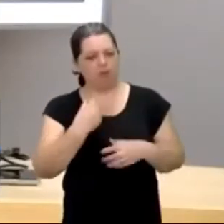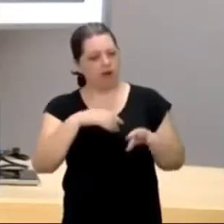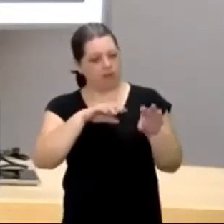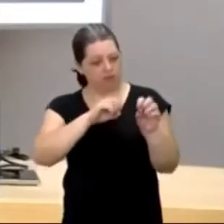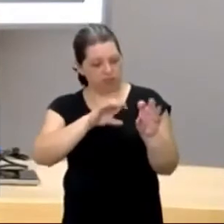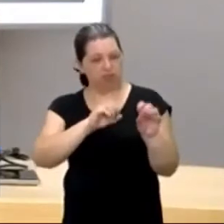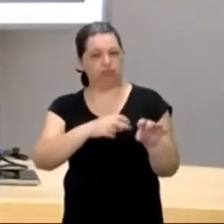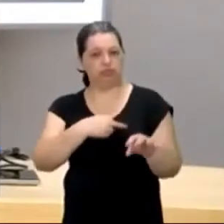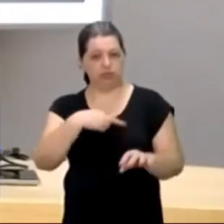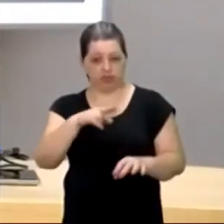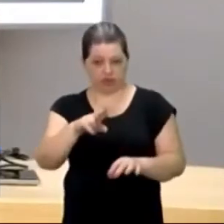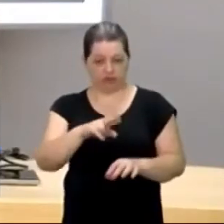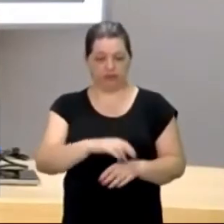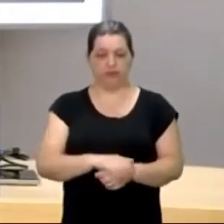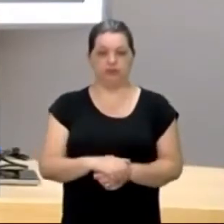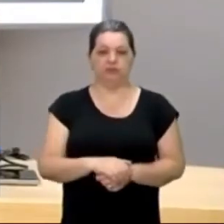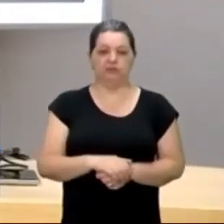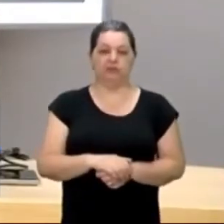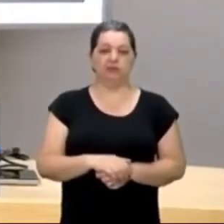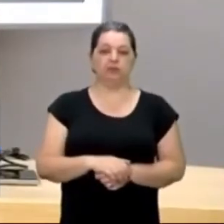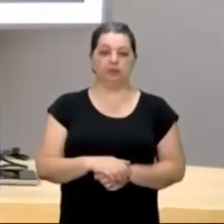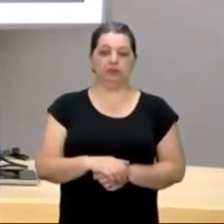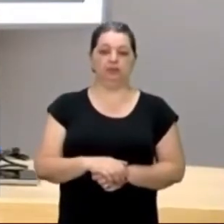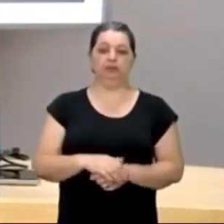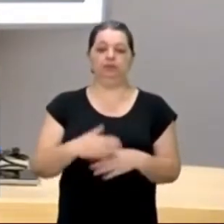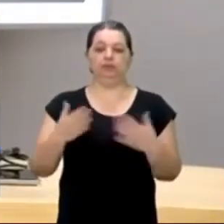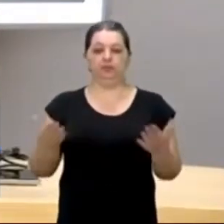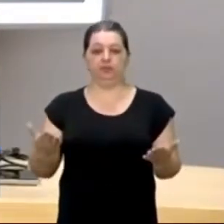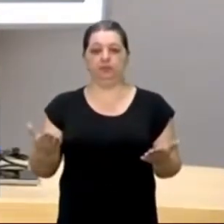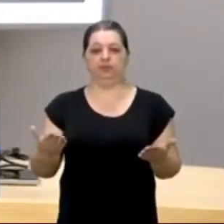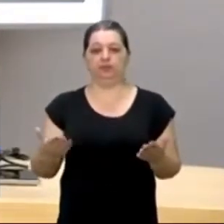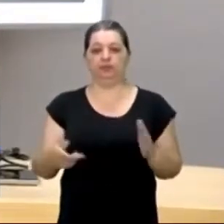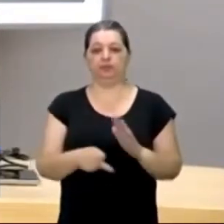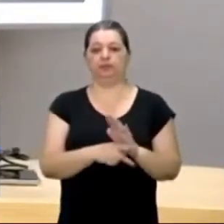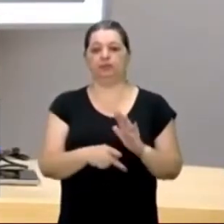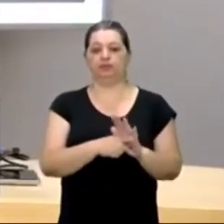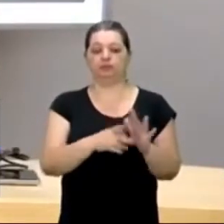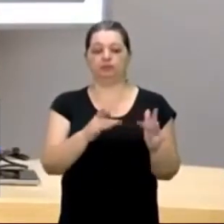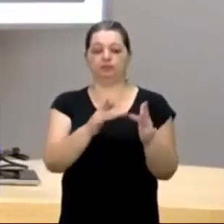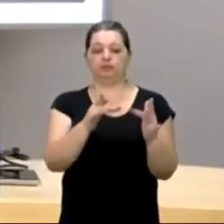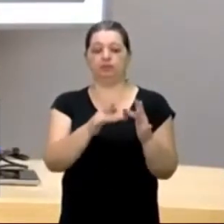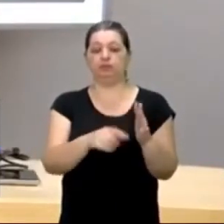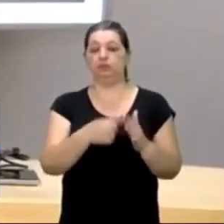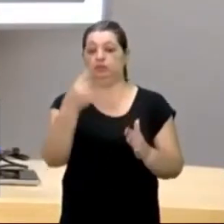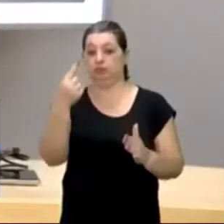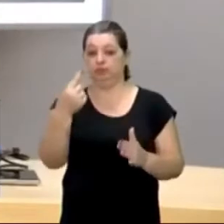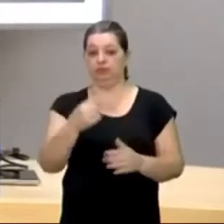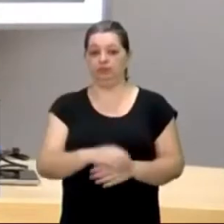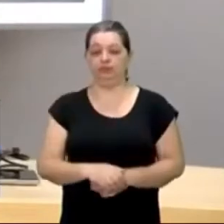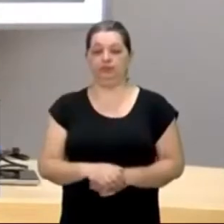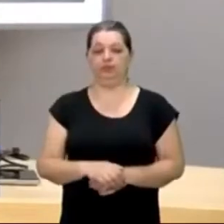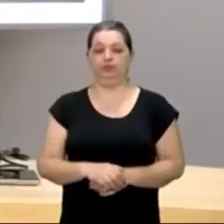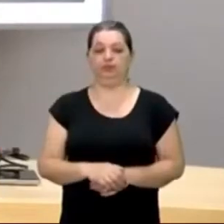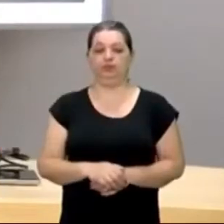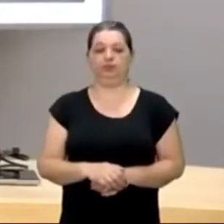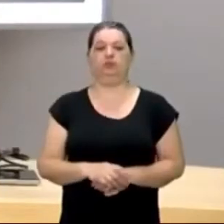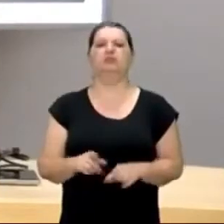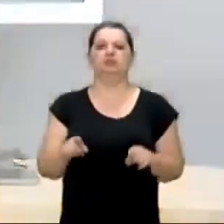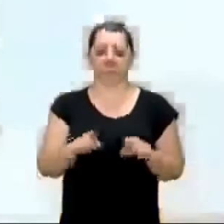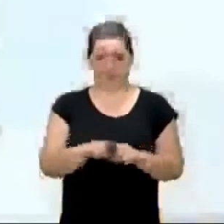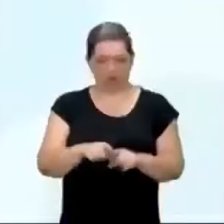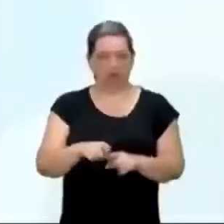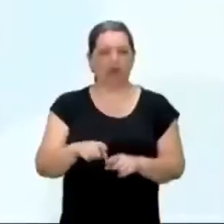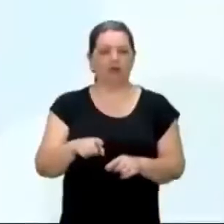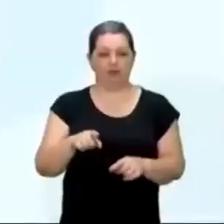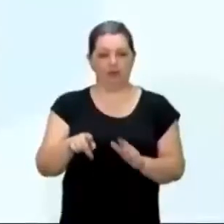a nossa religião, tá bom? Então, esta é, esse foi o primeiro contato, e, já caiu, não é nem,